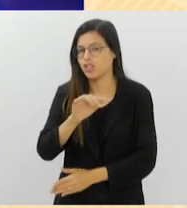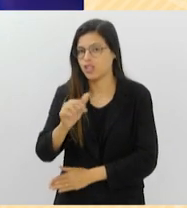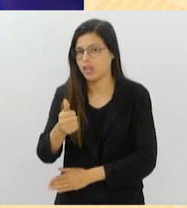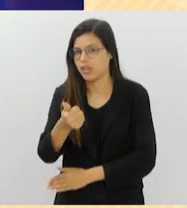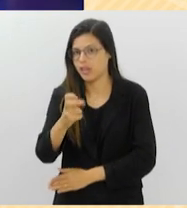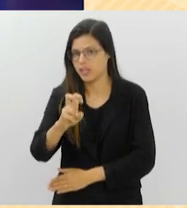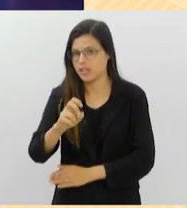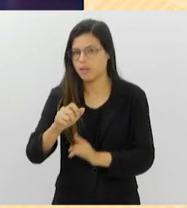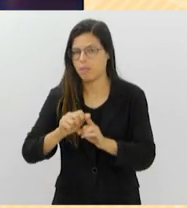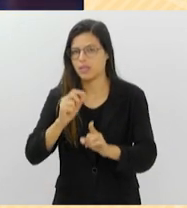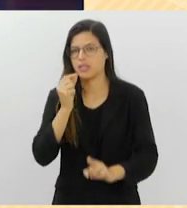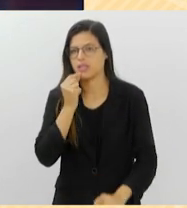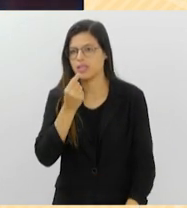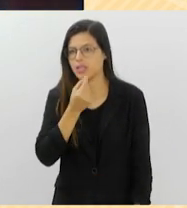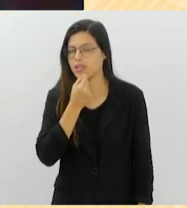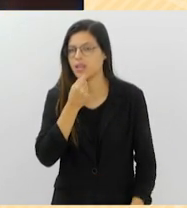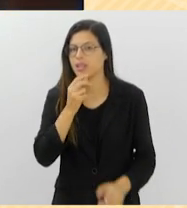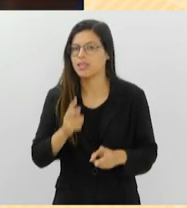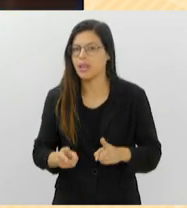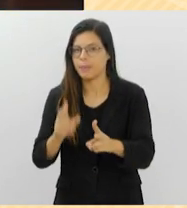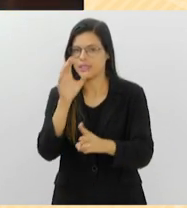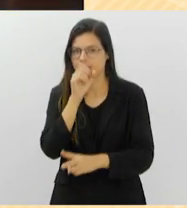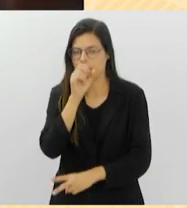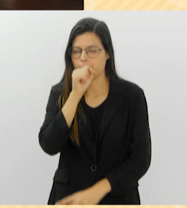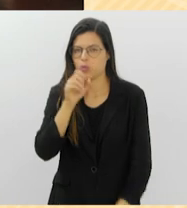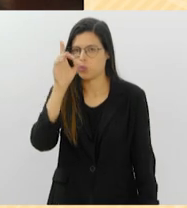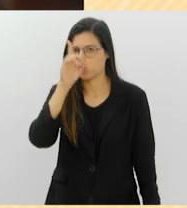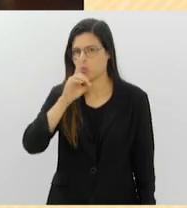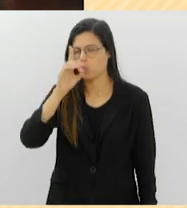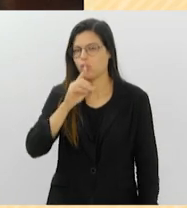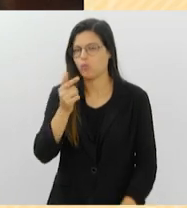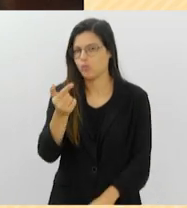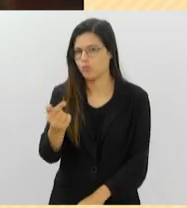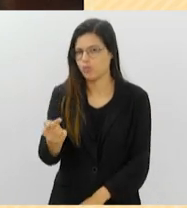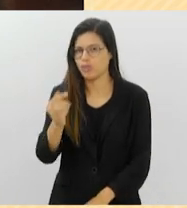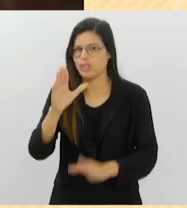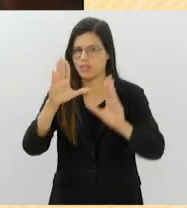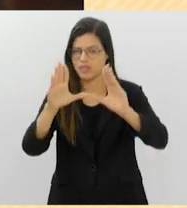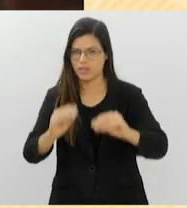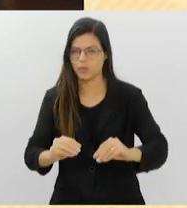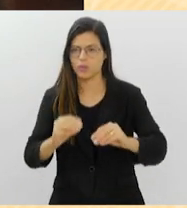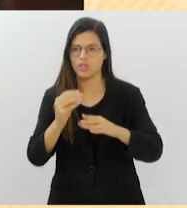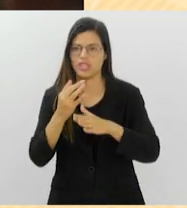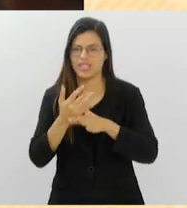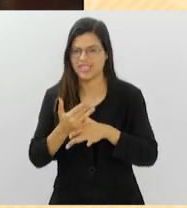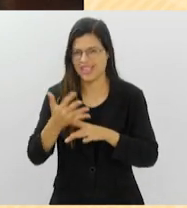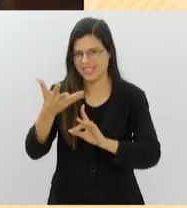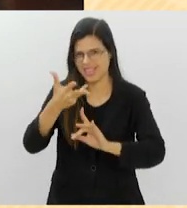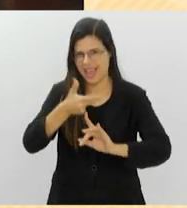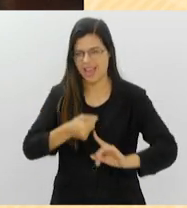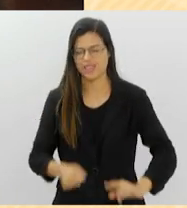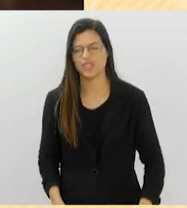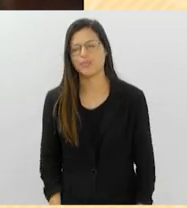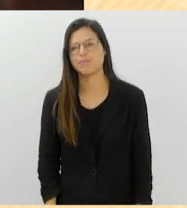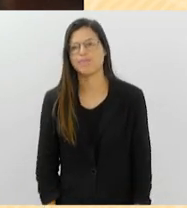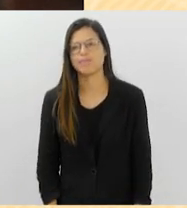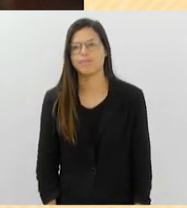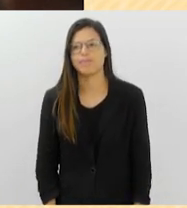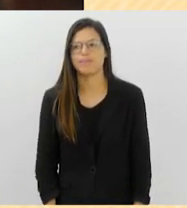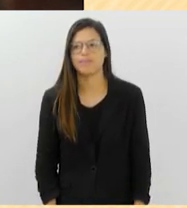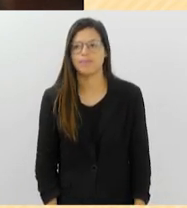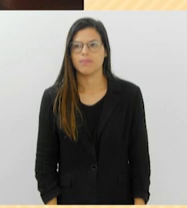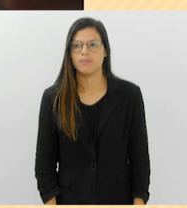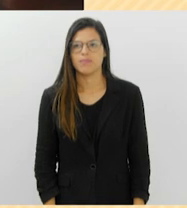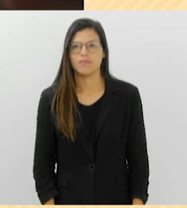15 de setembro, sempre aos sábados e domingos, às 7 horas da noite, na Cidade das Artes. Nunca os dias foram mais compridos.